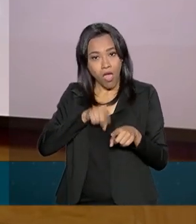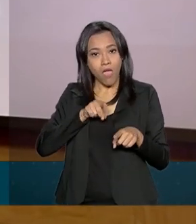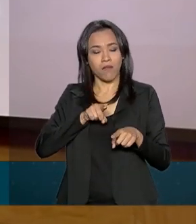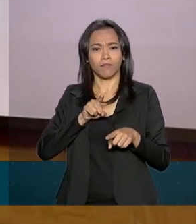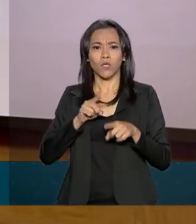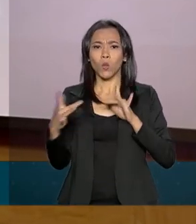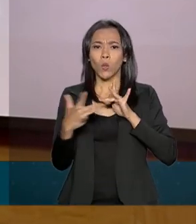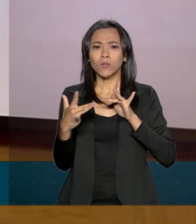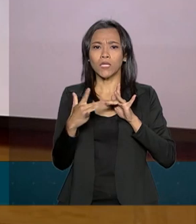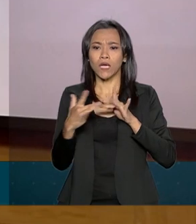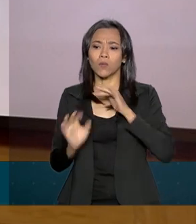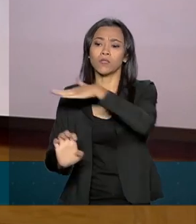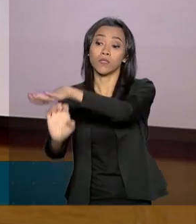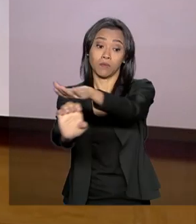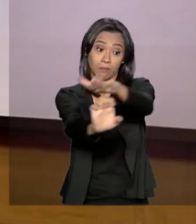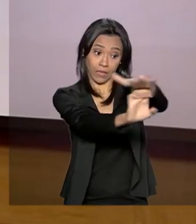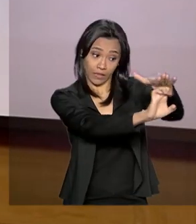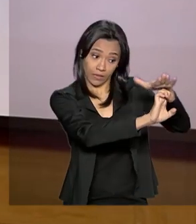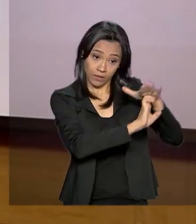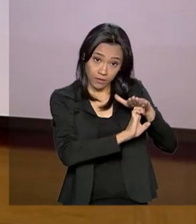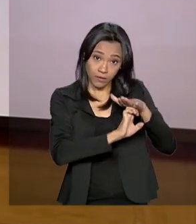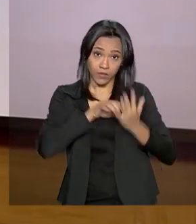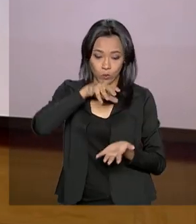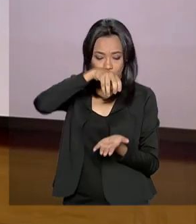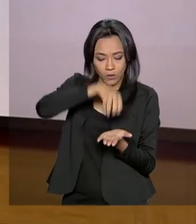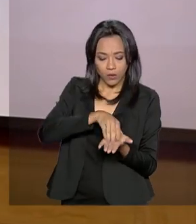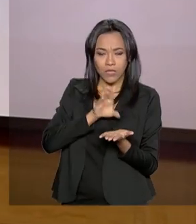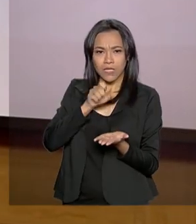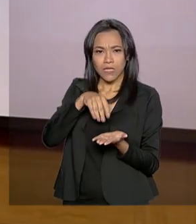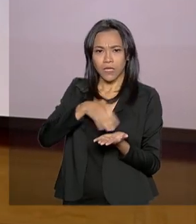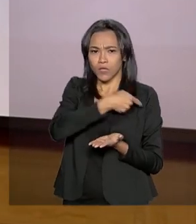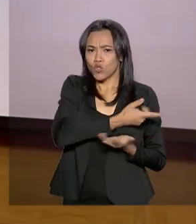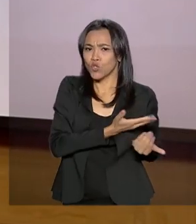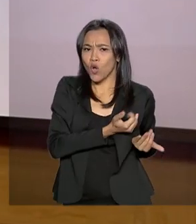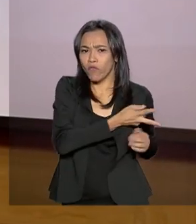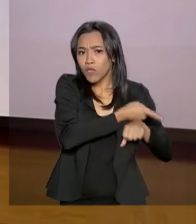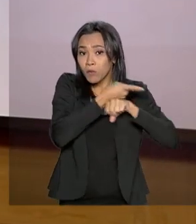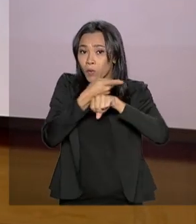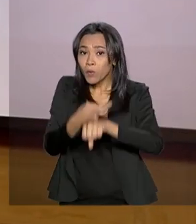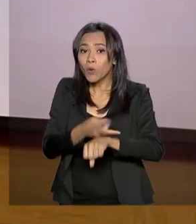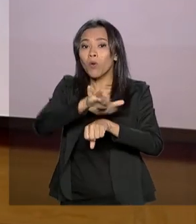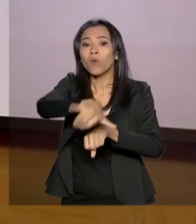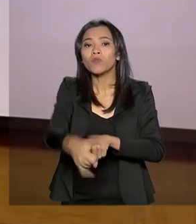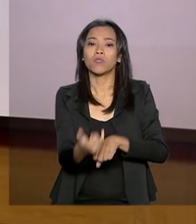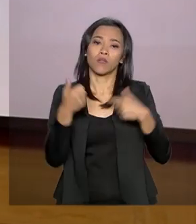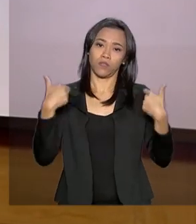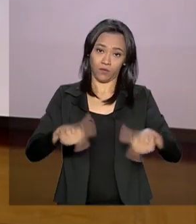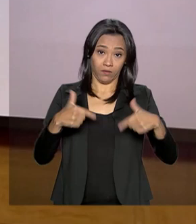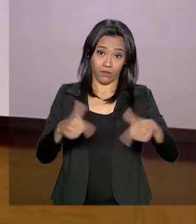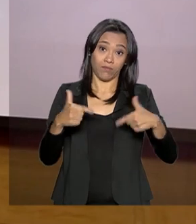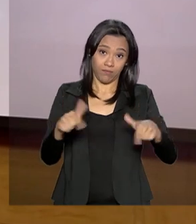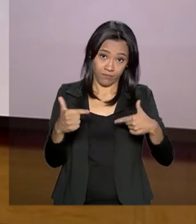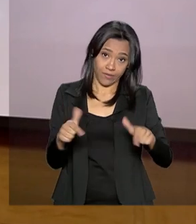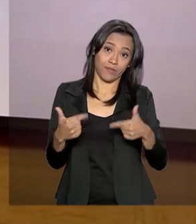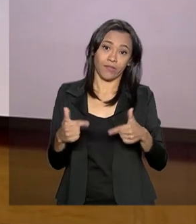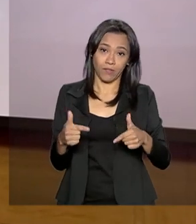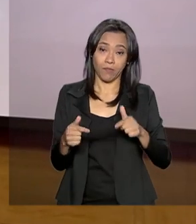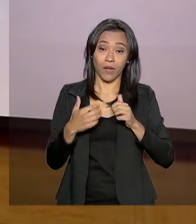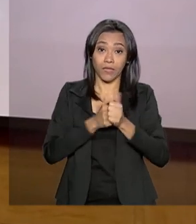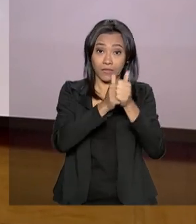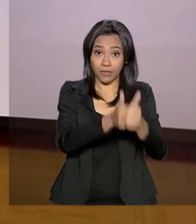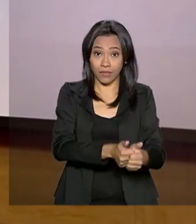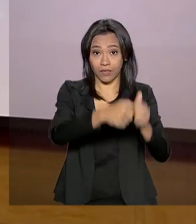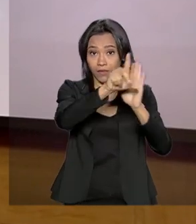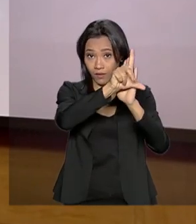entre as empresas e aqueles jovens que procuram uma oportunidade no mercado de trabalho para o cumprimento da lei de